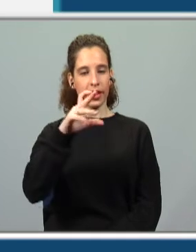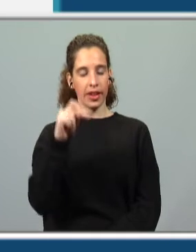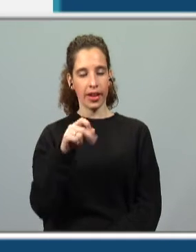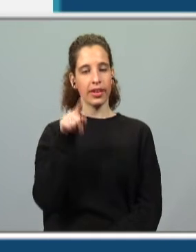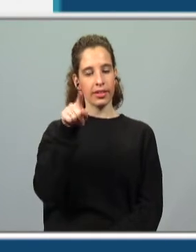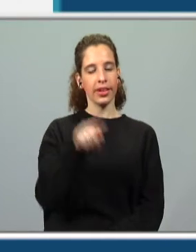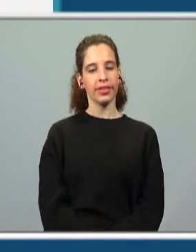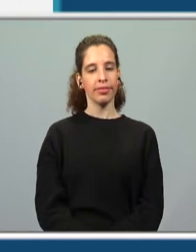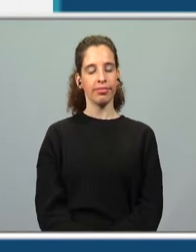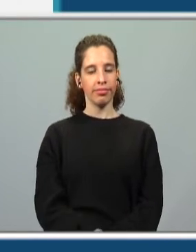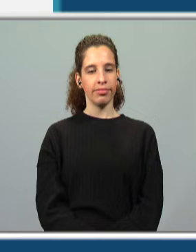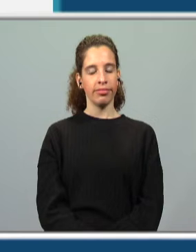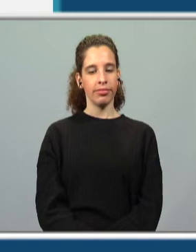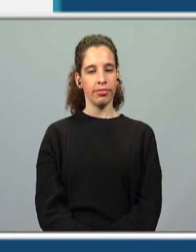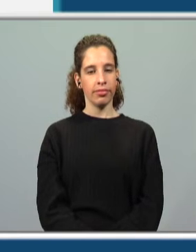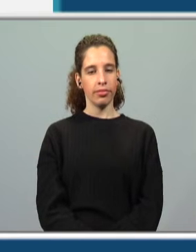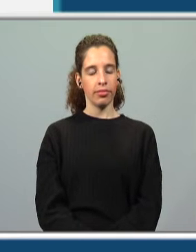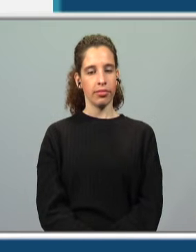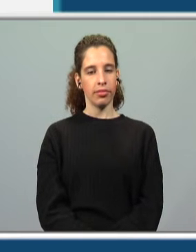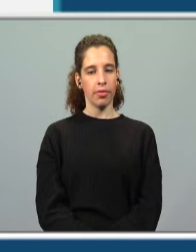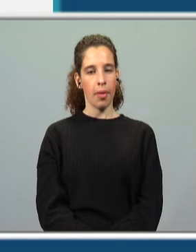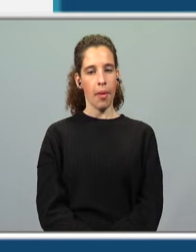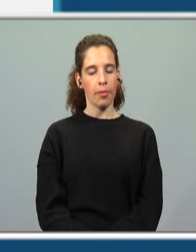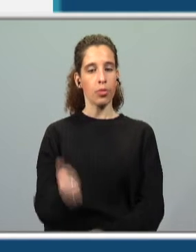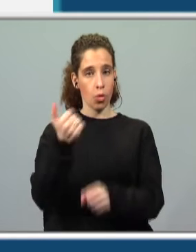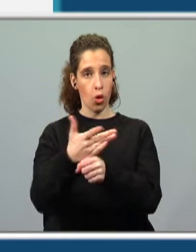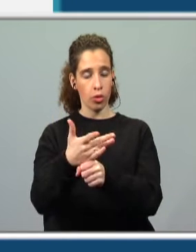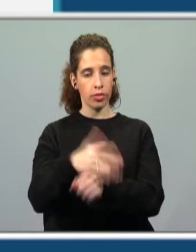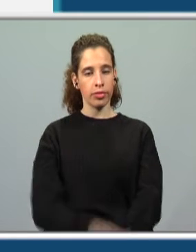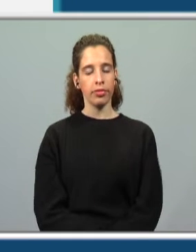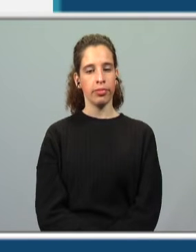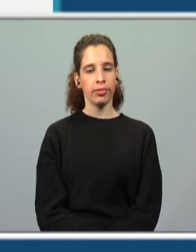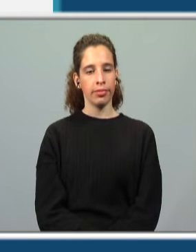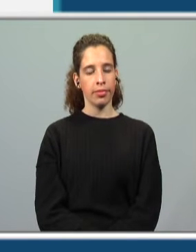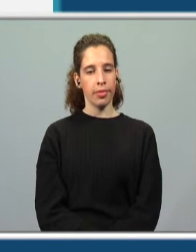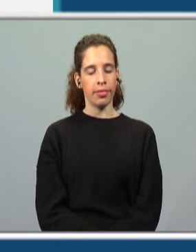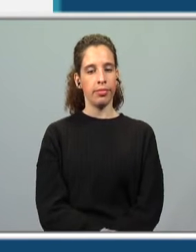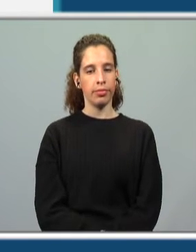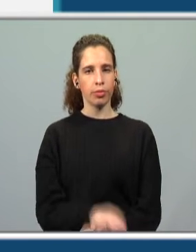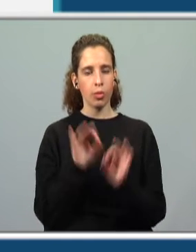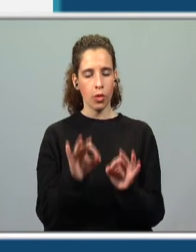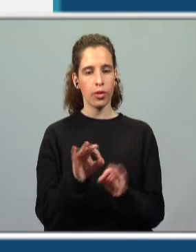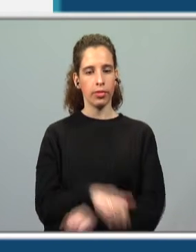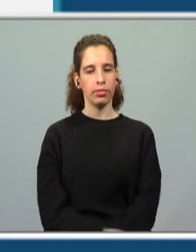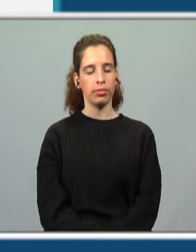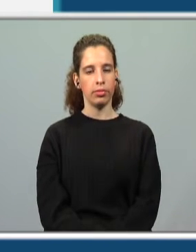aqui está o nosso Zeca. Mais um caso? Mais uma palavra? Prontos?